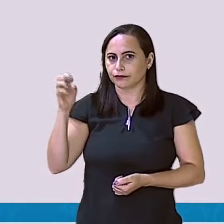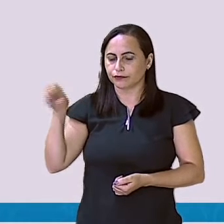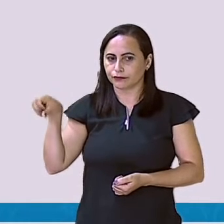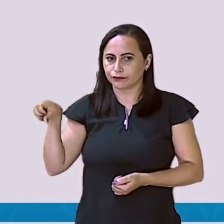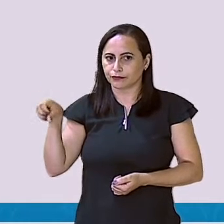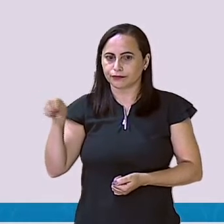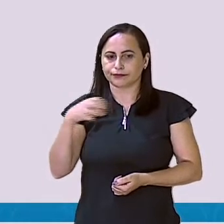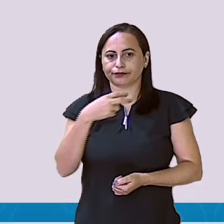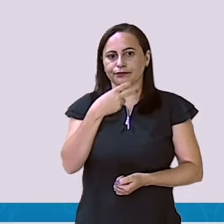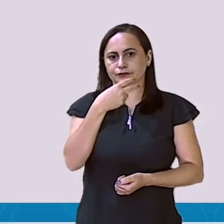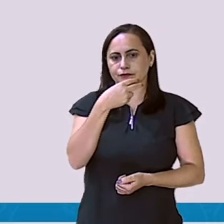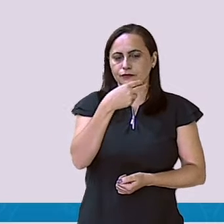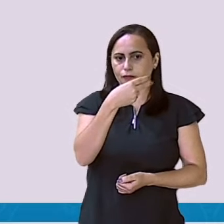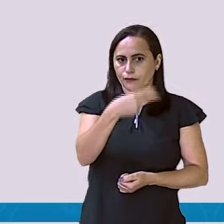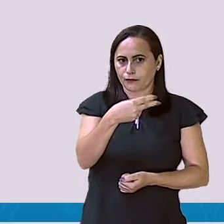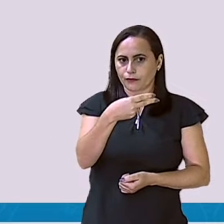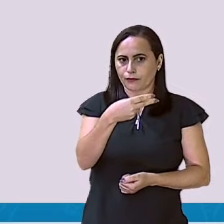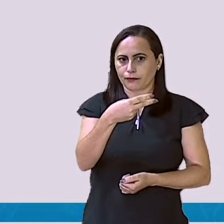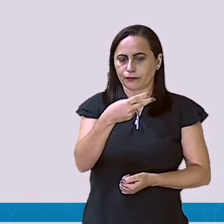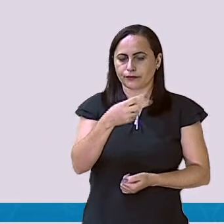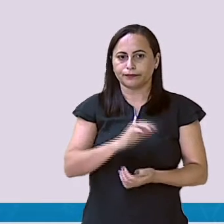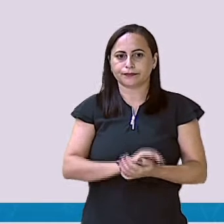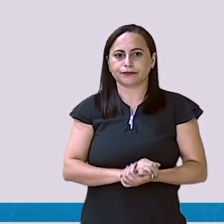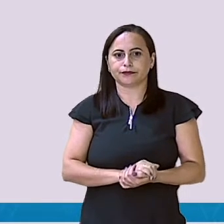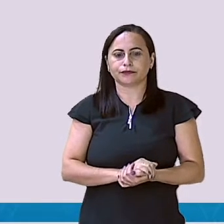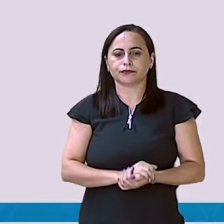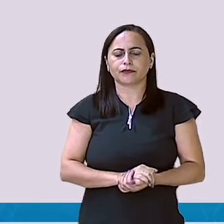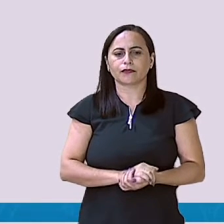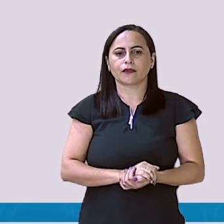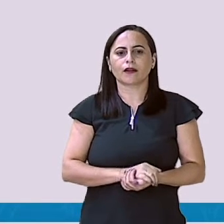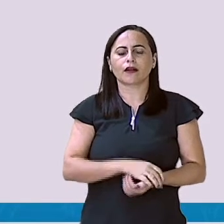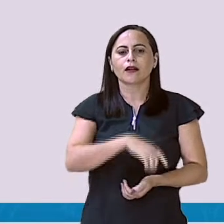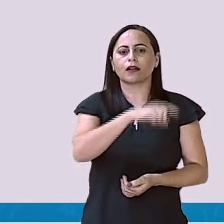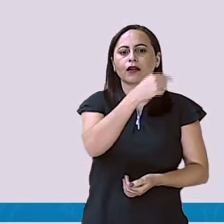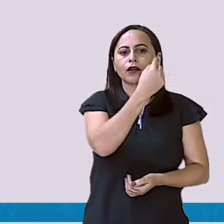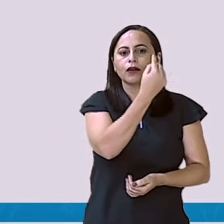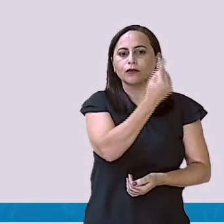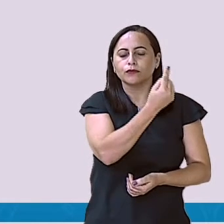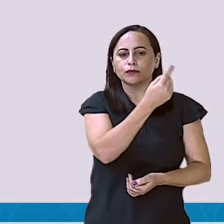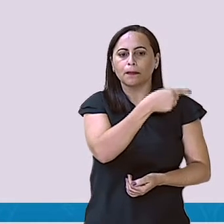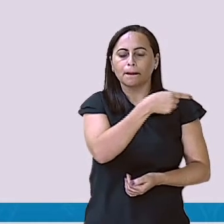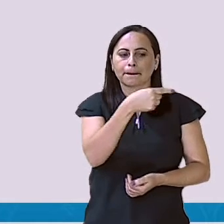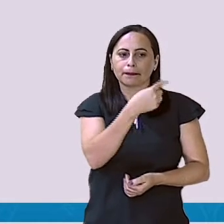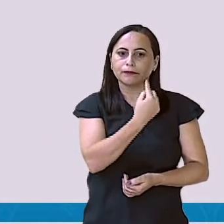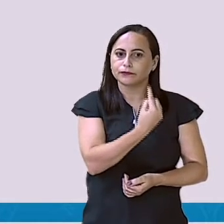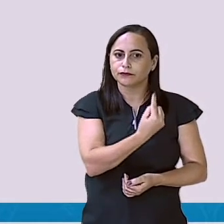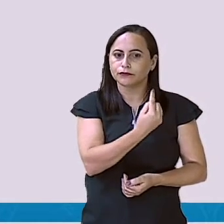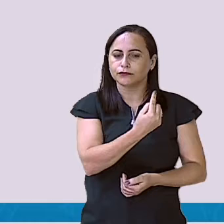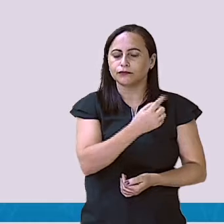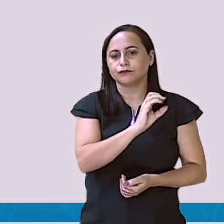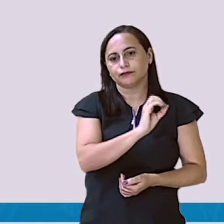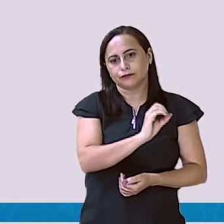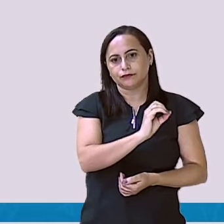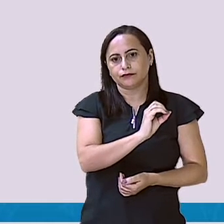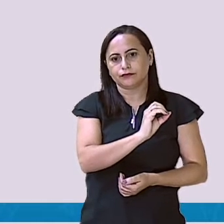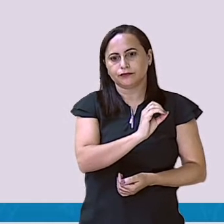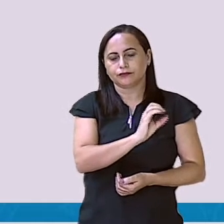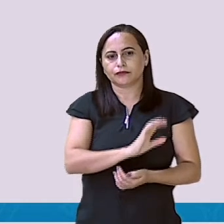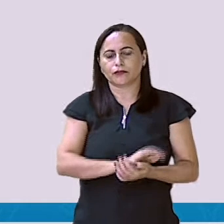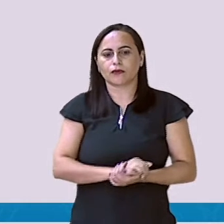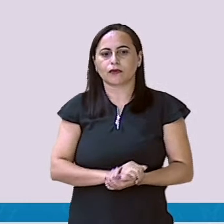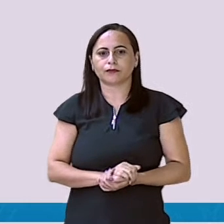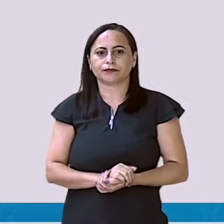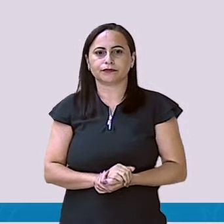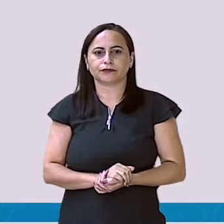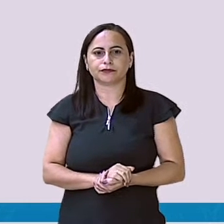2. Tá? E aqui, ó. 1 menos 1, fica quanto? Zero. Então,